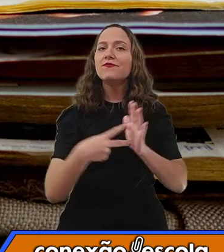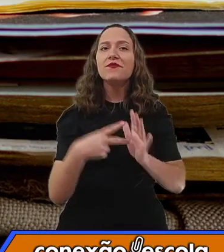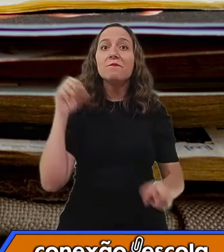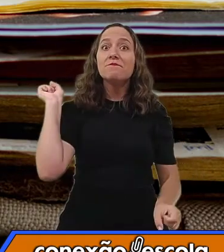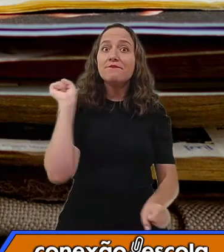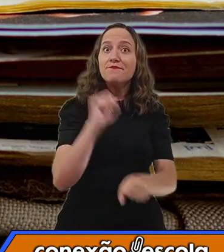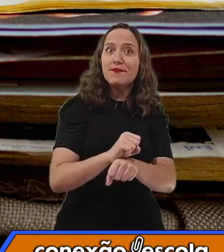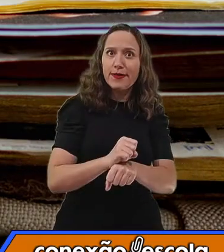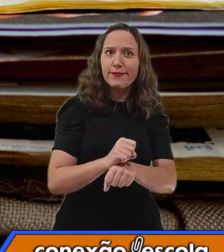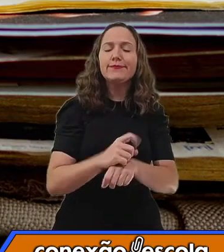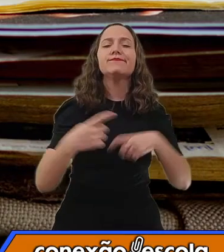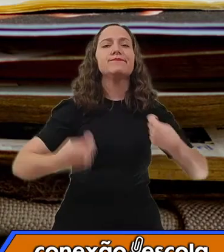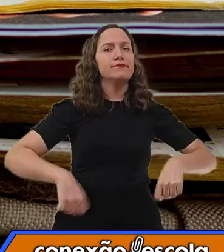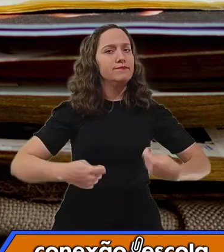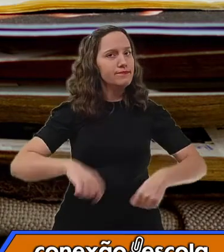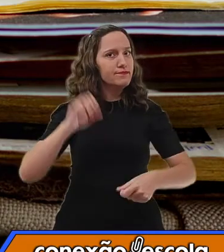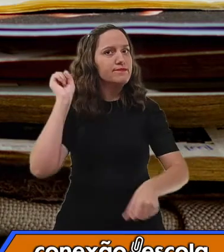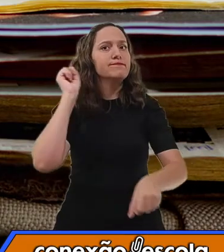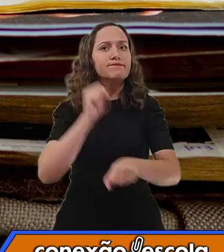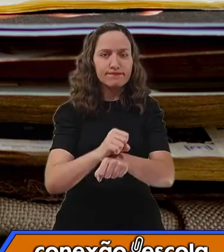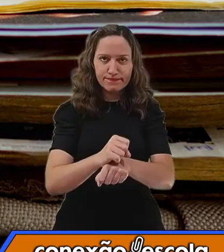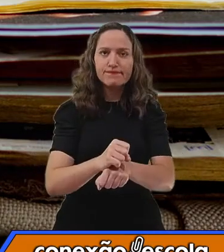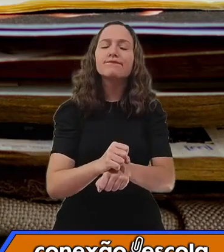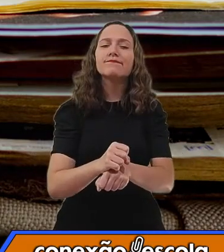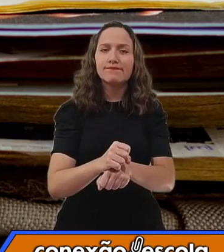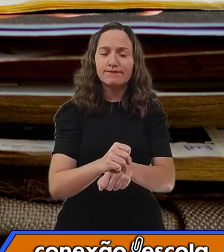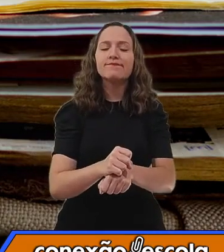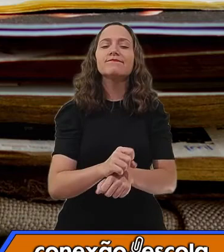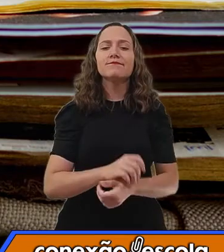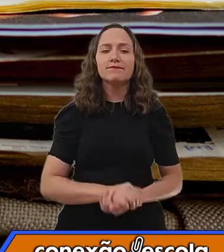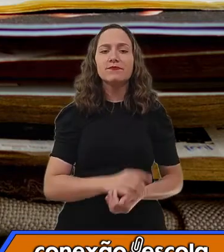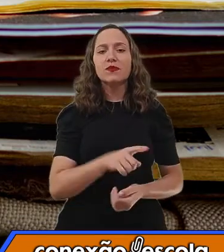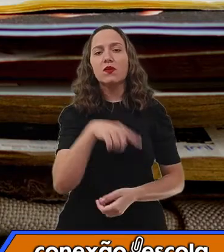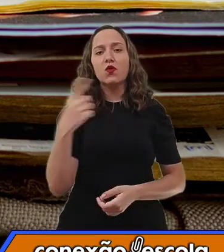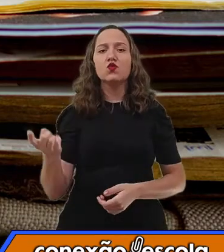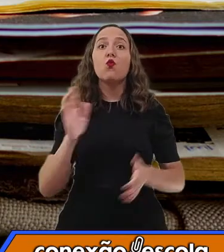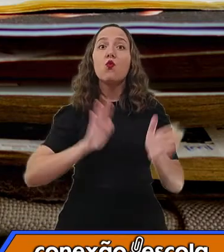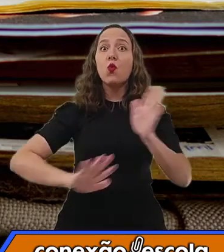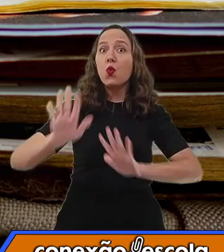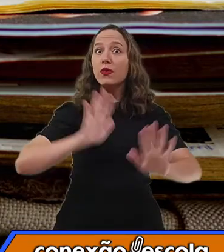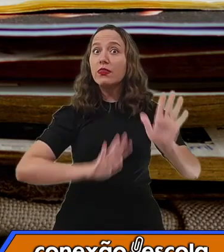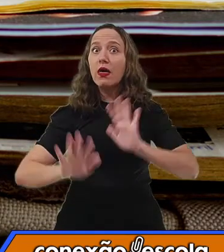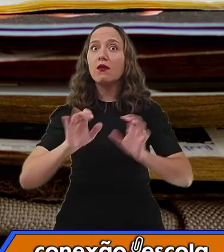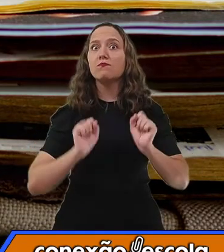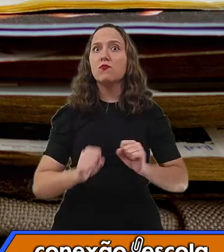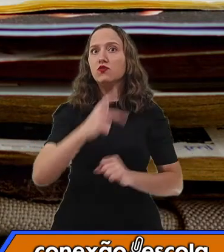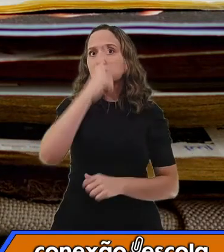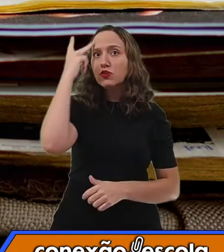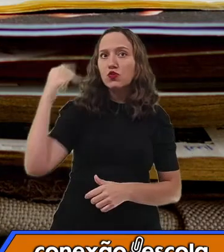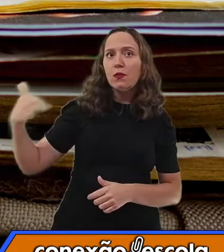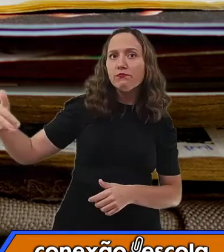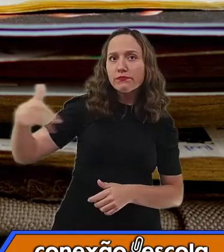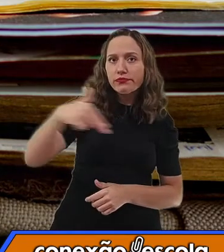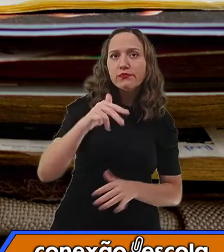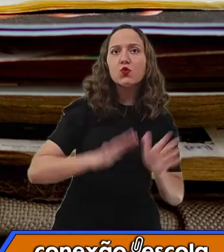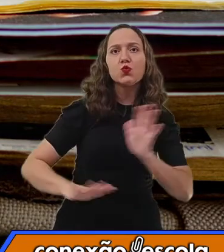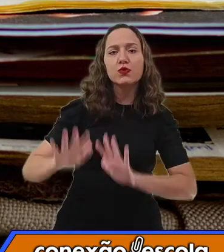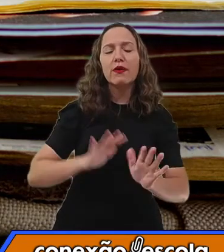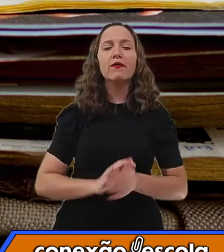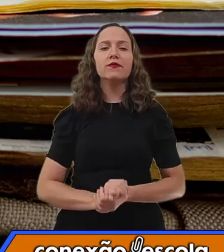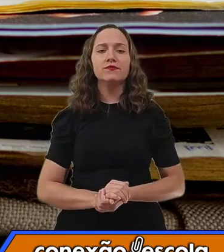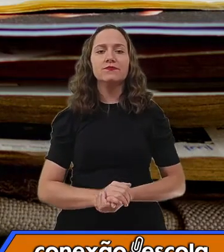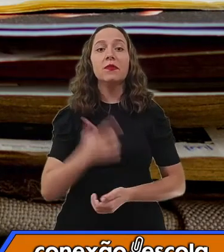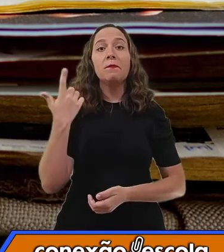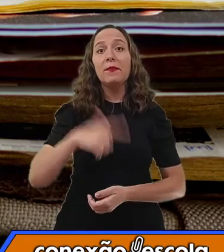tem que parar, tá bom? Então, essa também, olha. Cuidado, né? Pode ter pedestres. Olha, mais